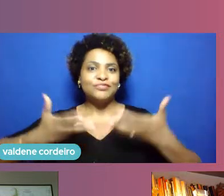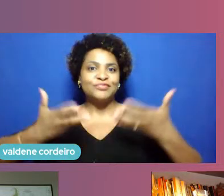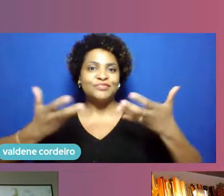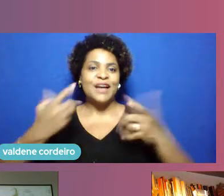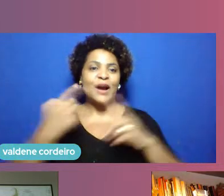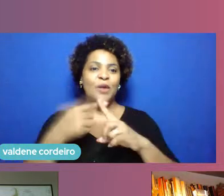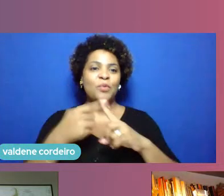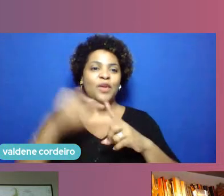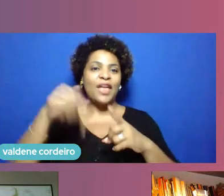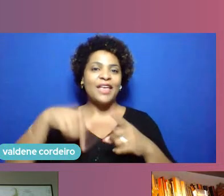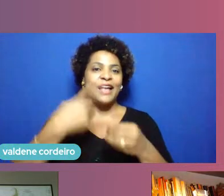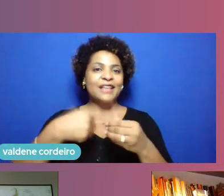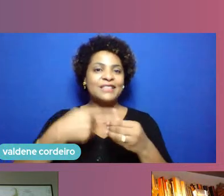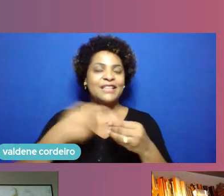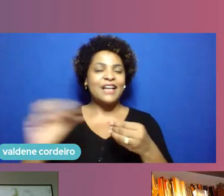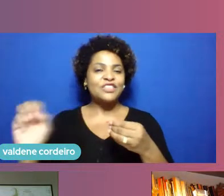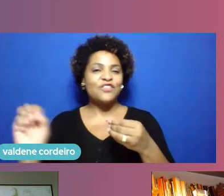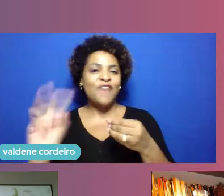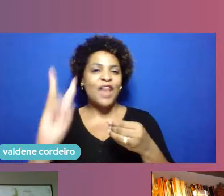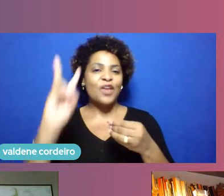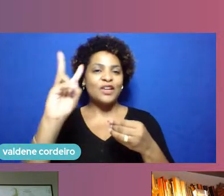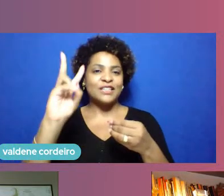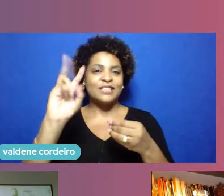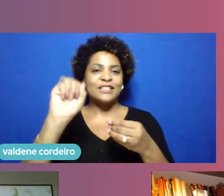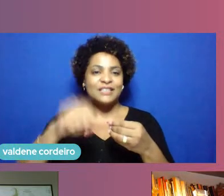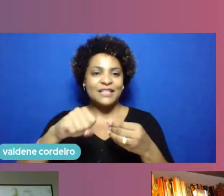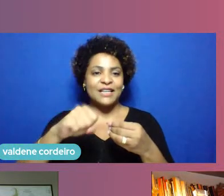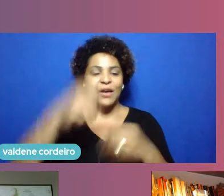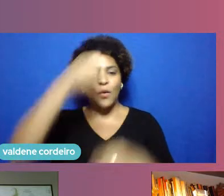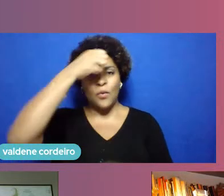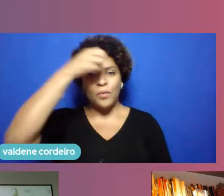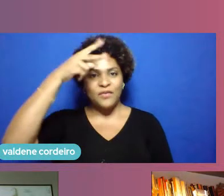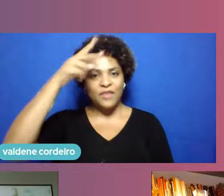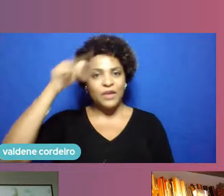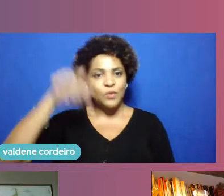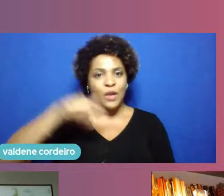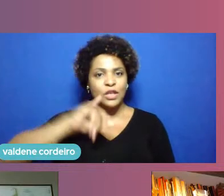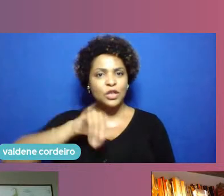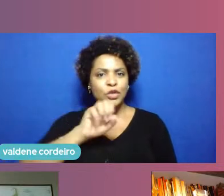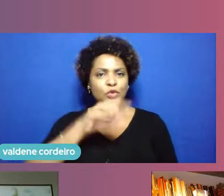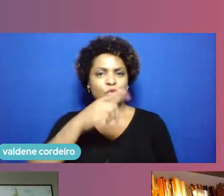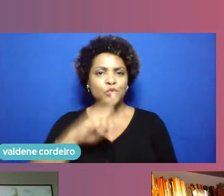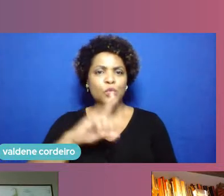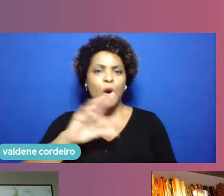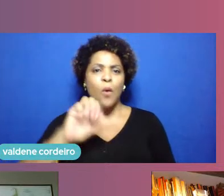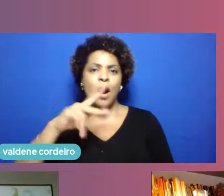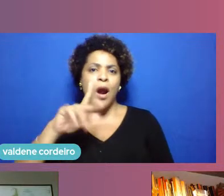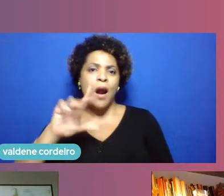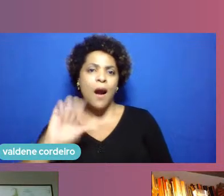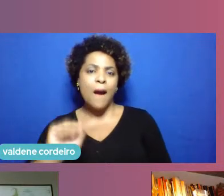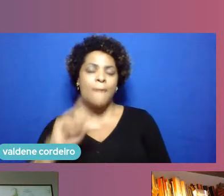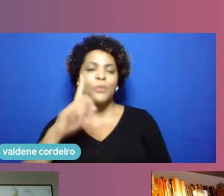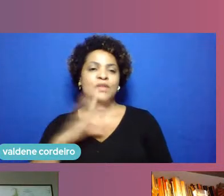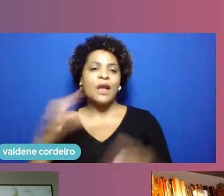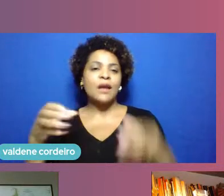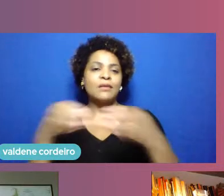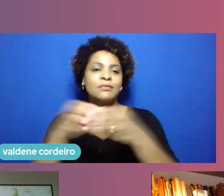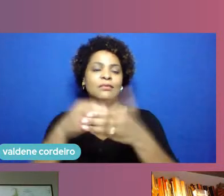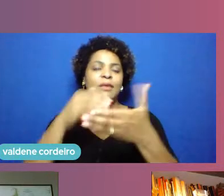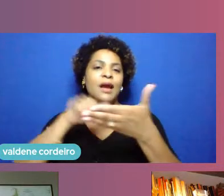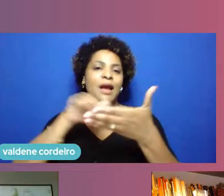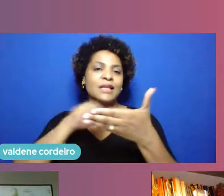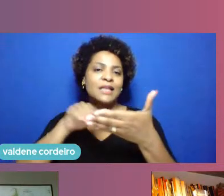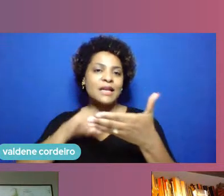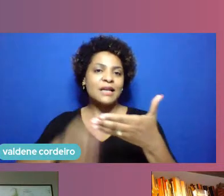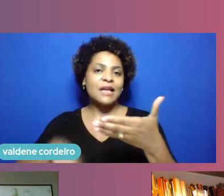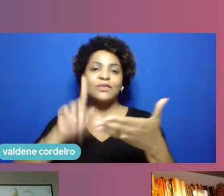valorizando essa pauta o prefeito João Campos optou por montar um secretariado que pela primeira vez na história das capitais brasileiras tem 50%